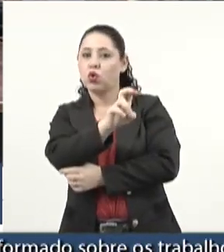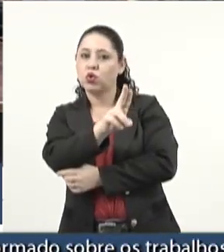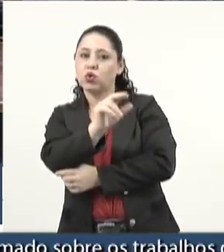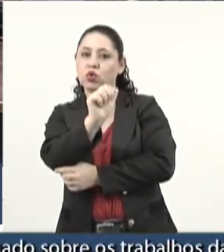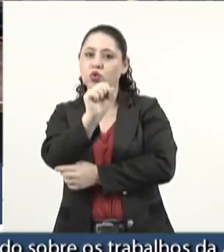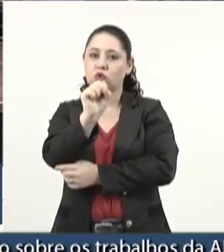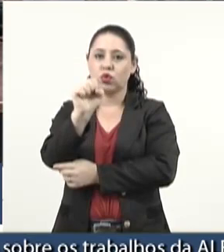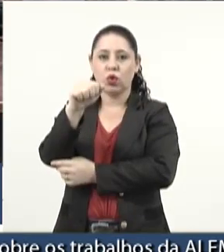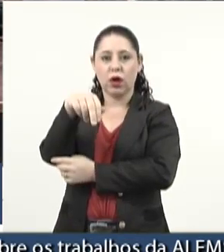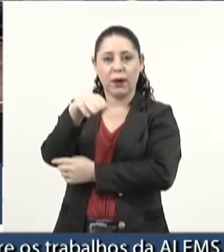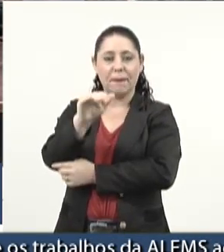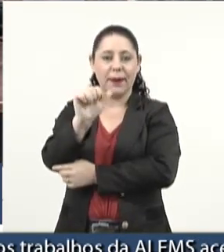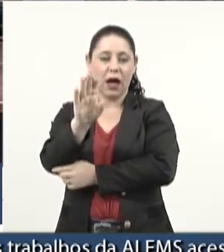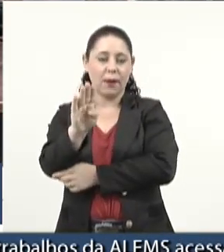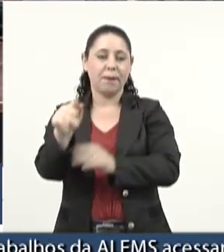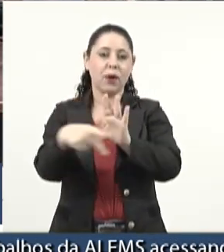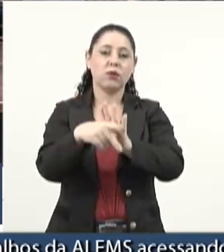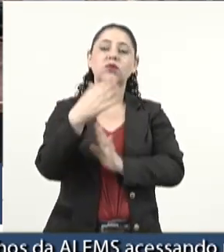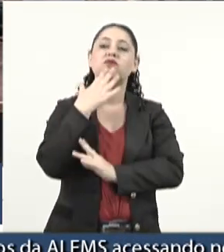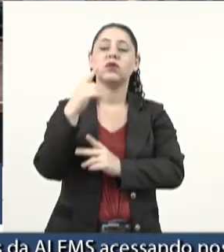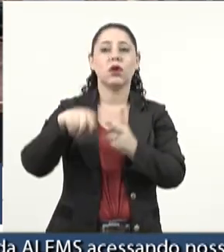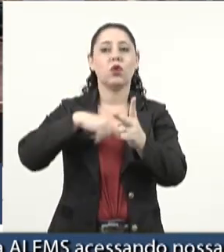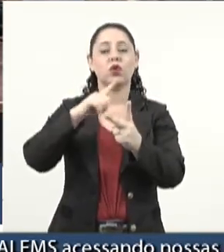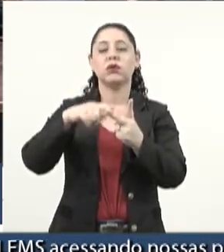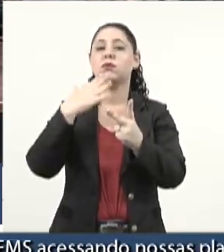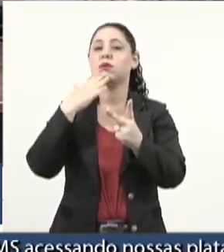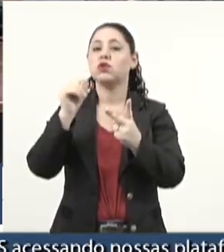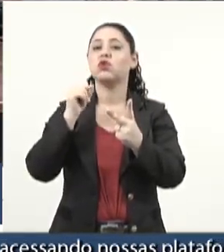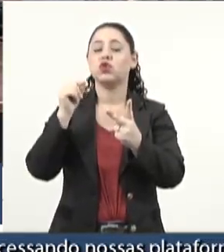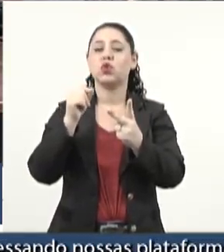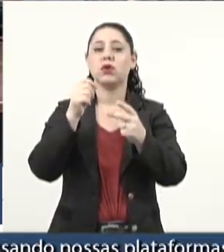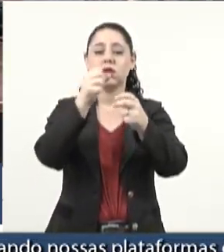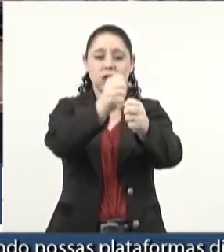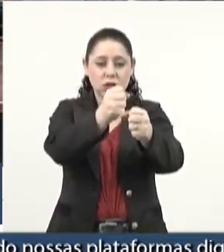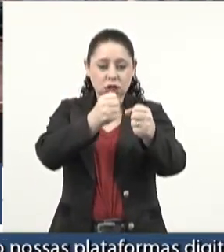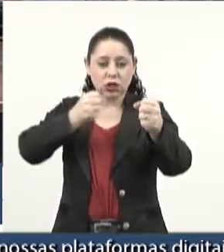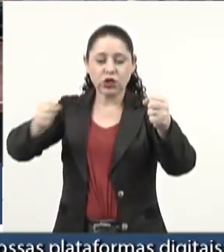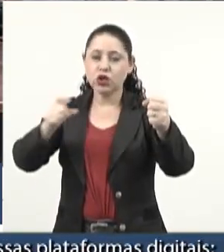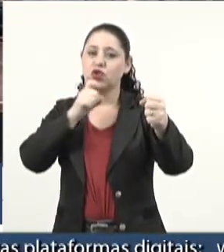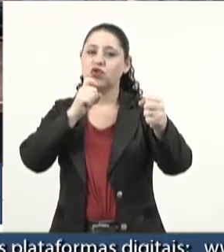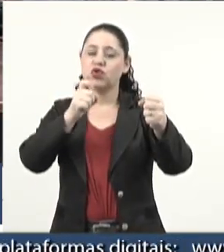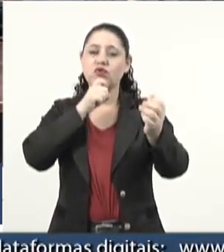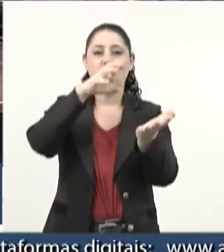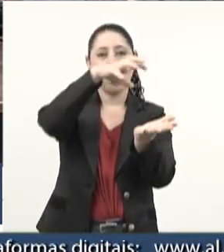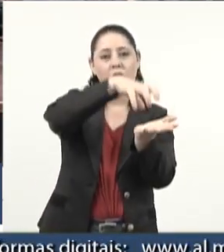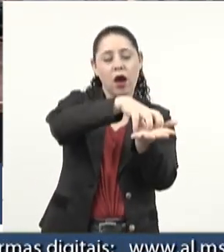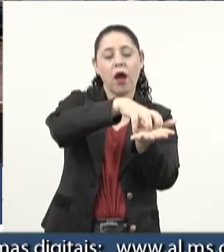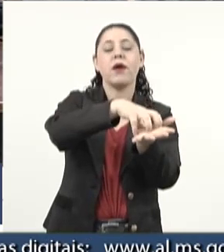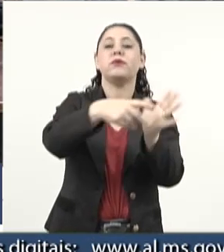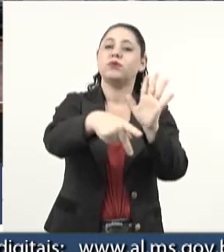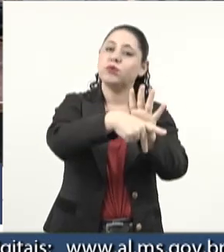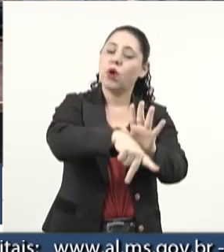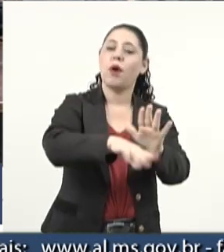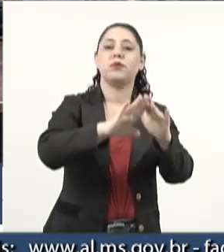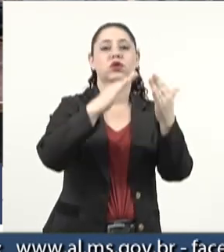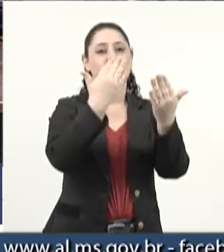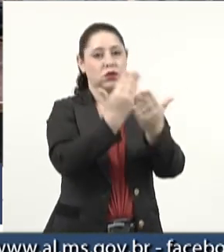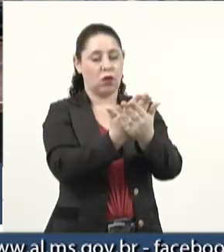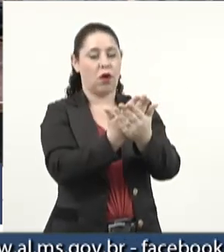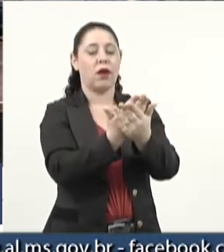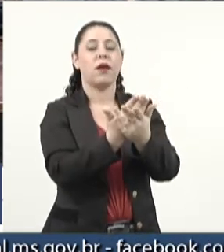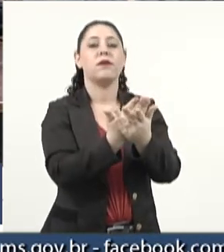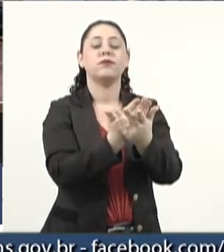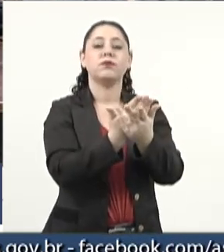segunda solicitando a disponibilização de uma geladeira para a escola da aldeia Curusuambá 2, no município de